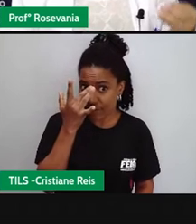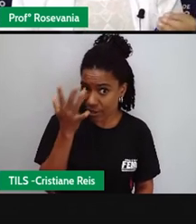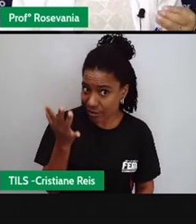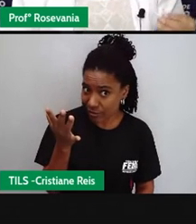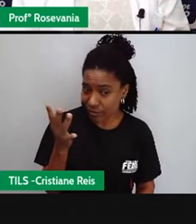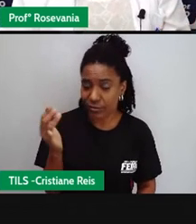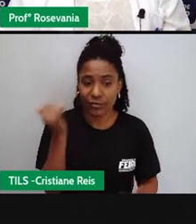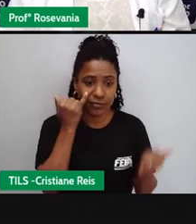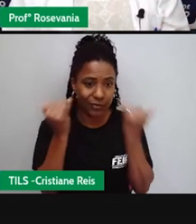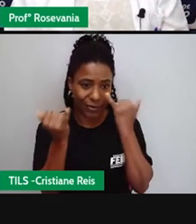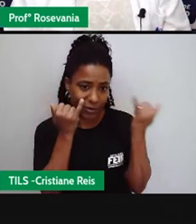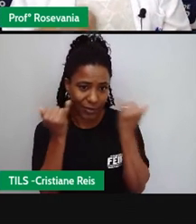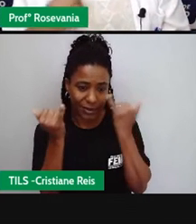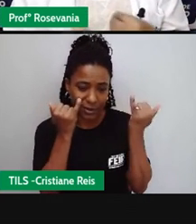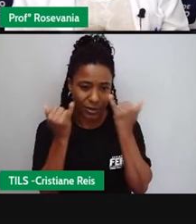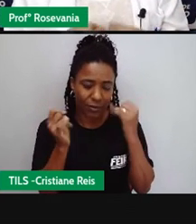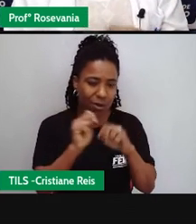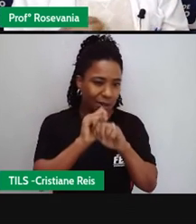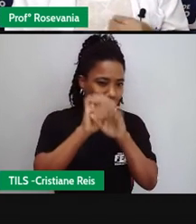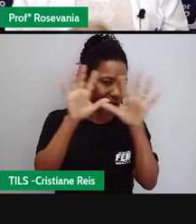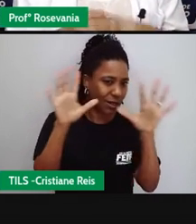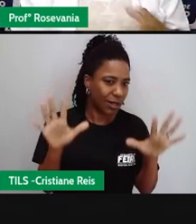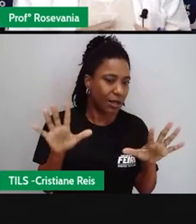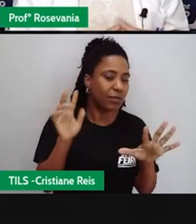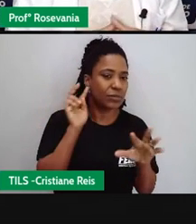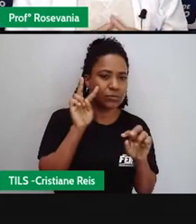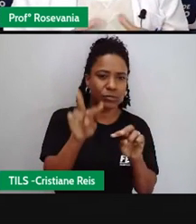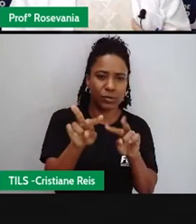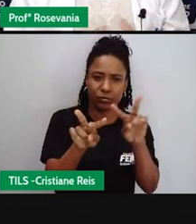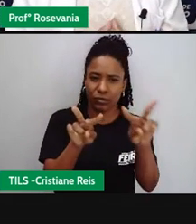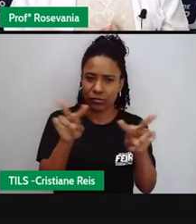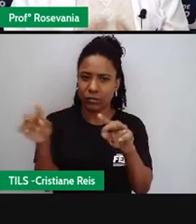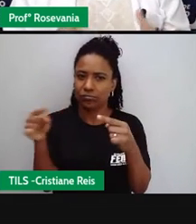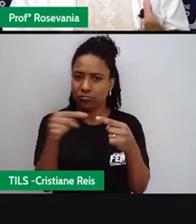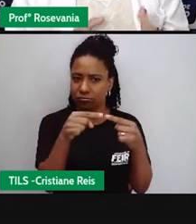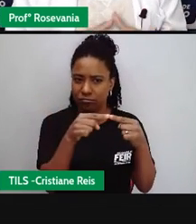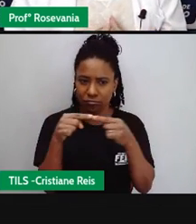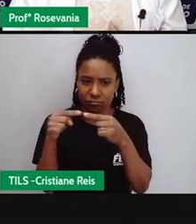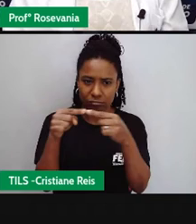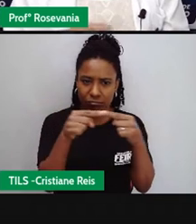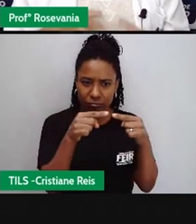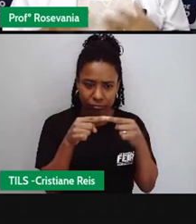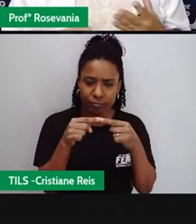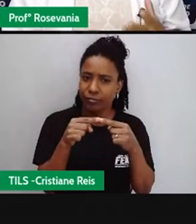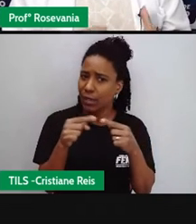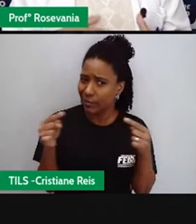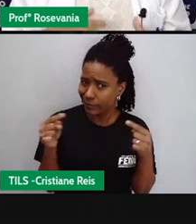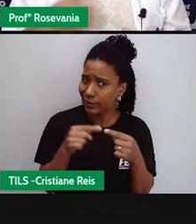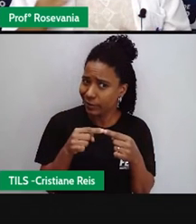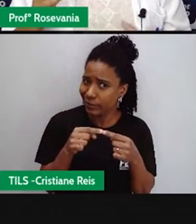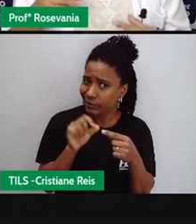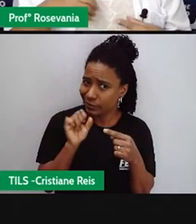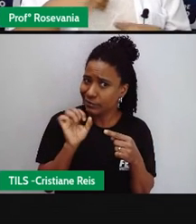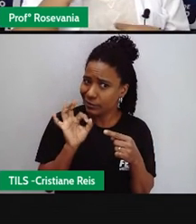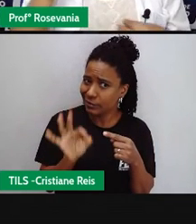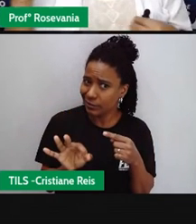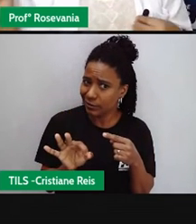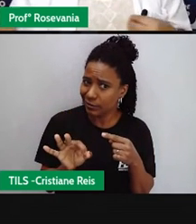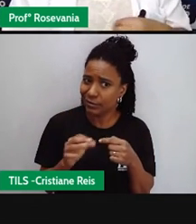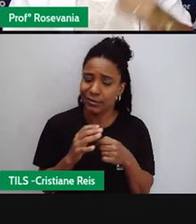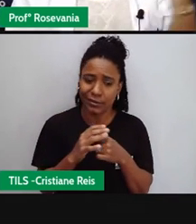são, digamos assim, claras, você entende direito na hora de usar ali o que é que você está fazendo, você está